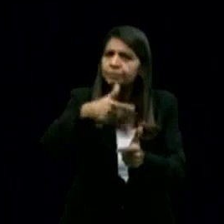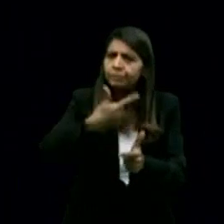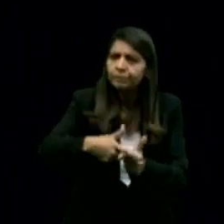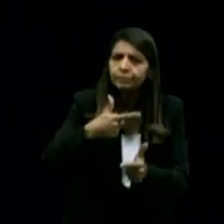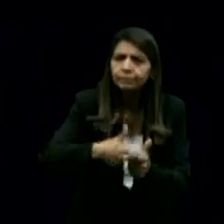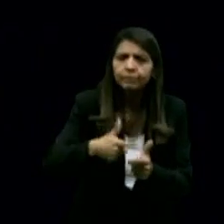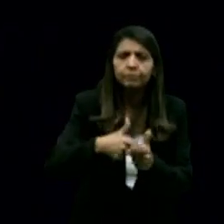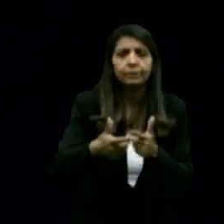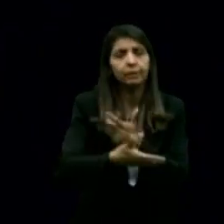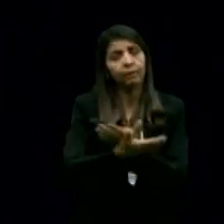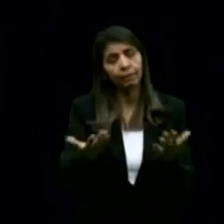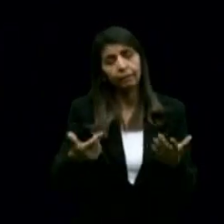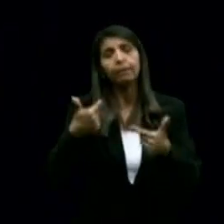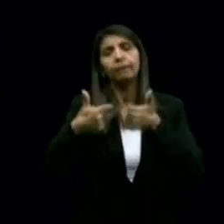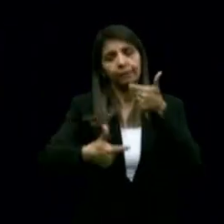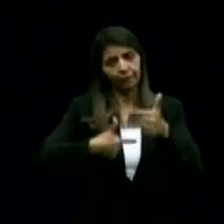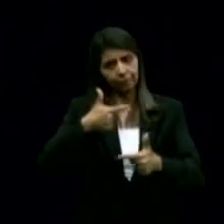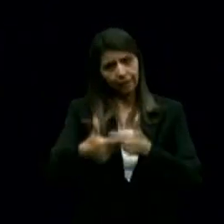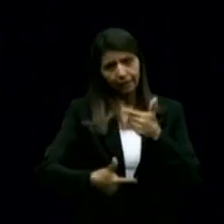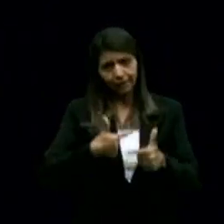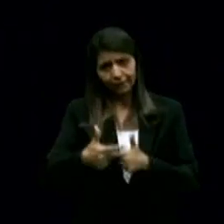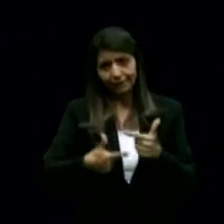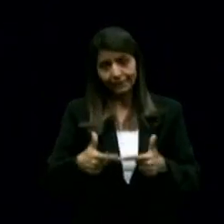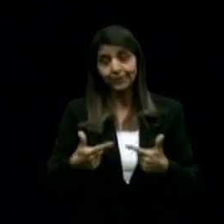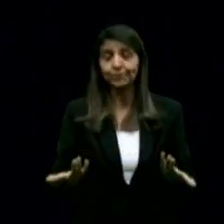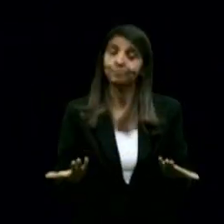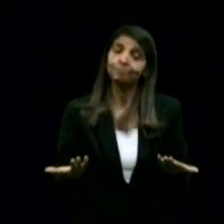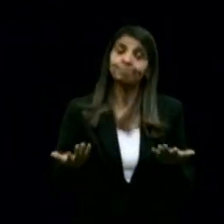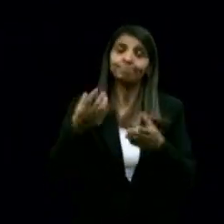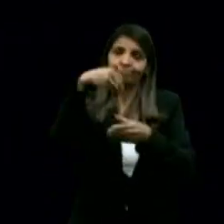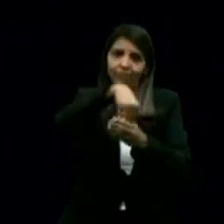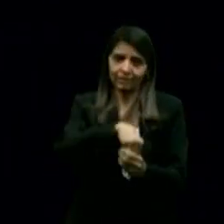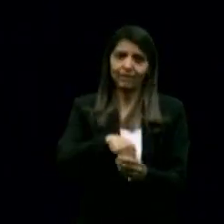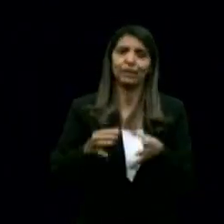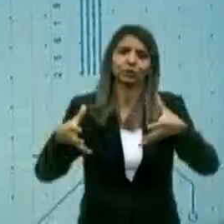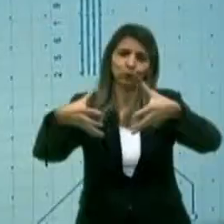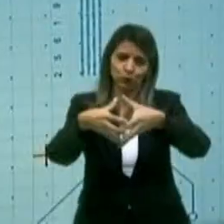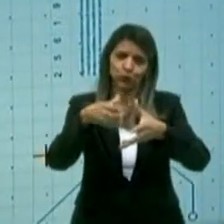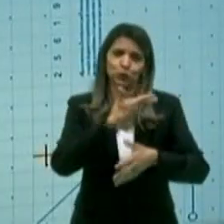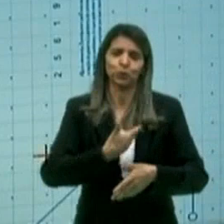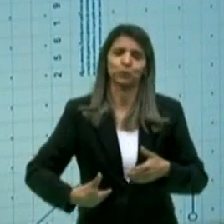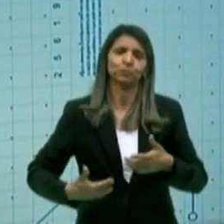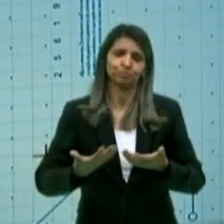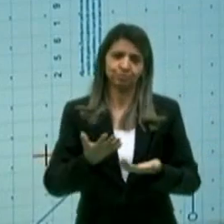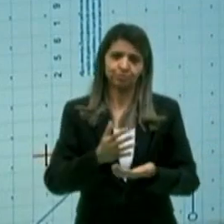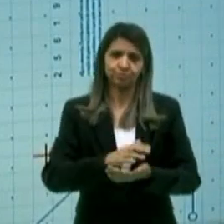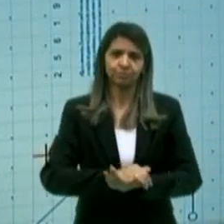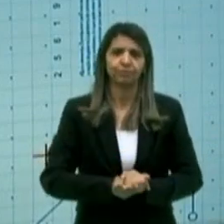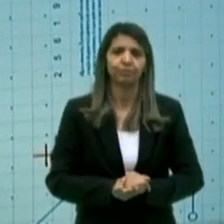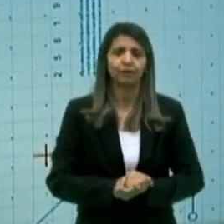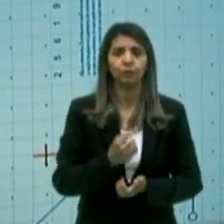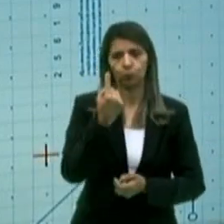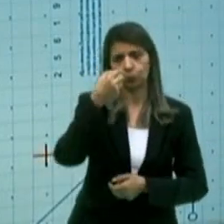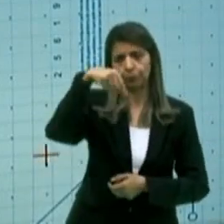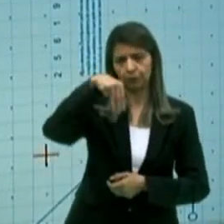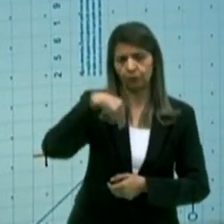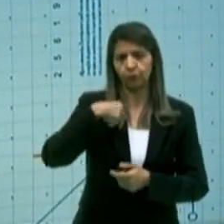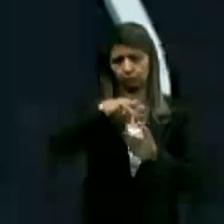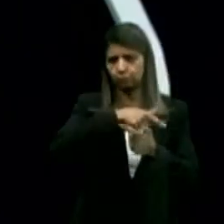trabalho e, obviamente, dá oferta do serviço público para a população. Um minuto de réplica.